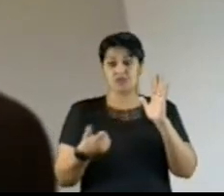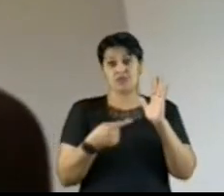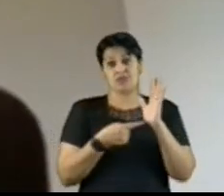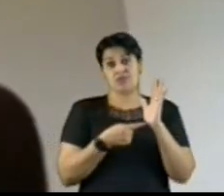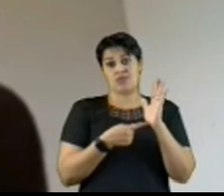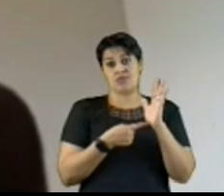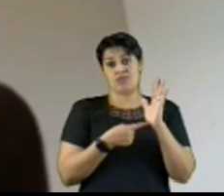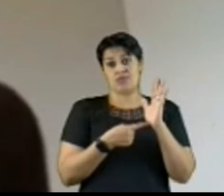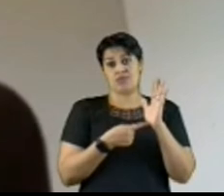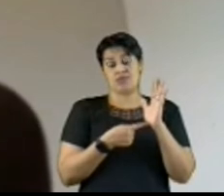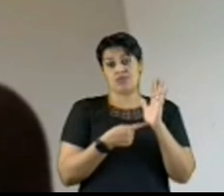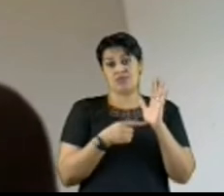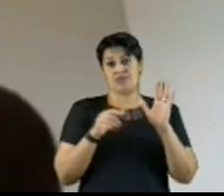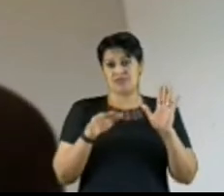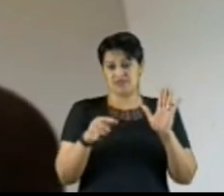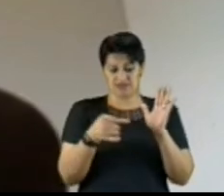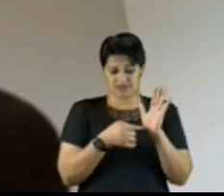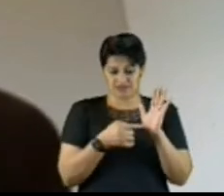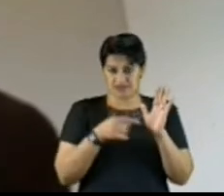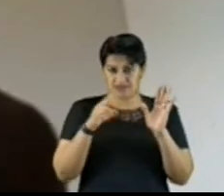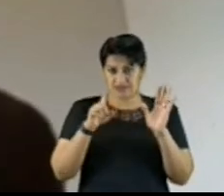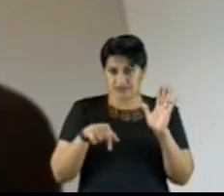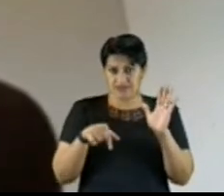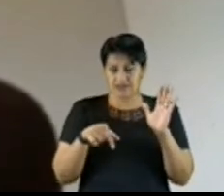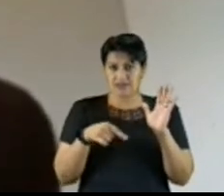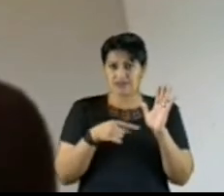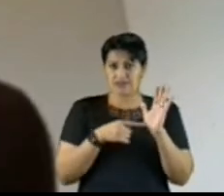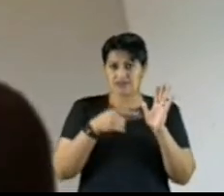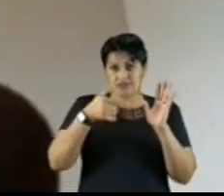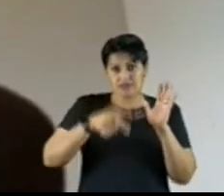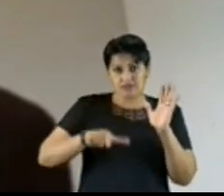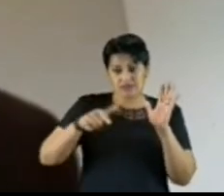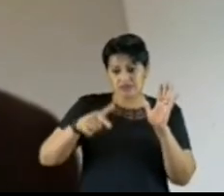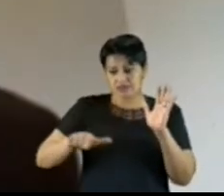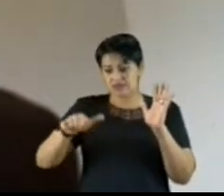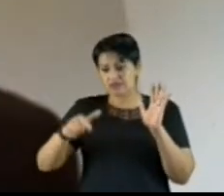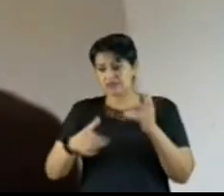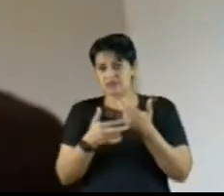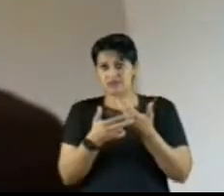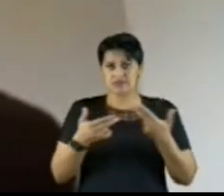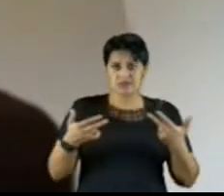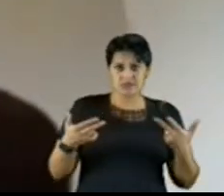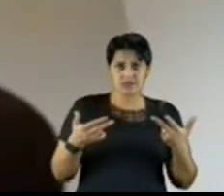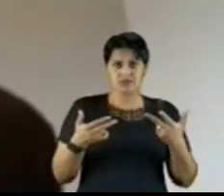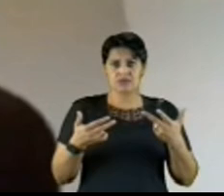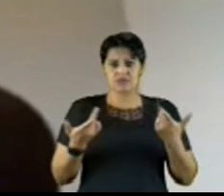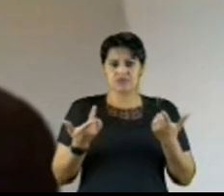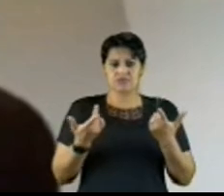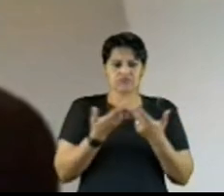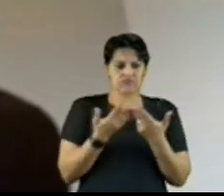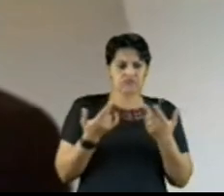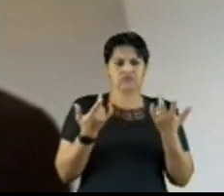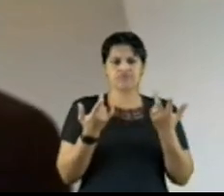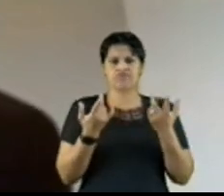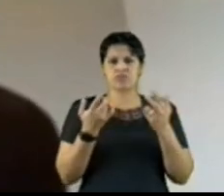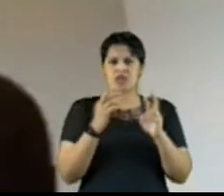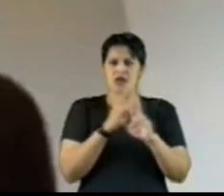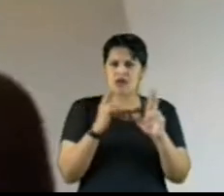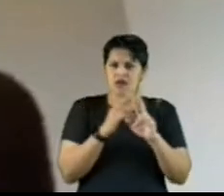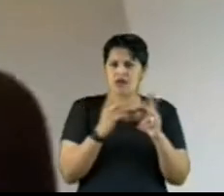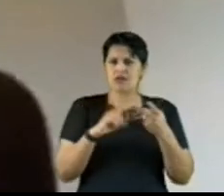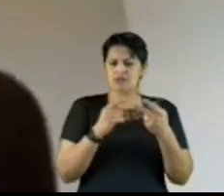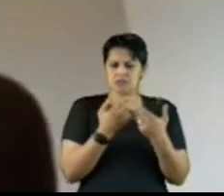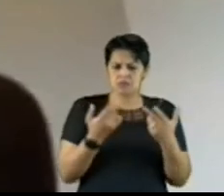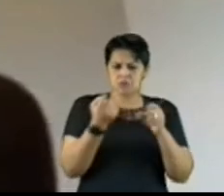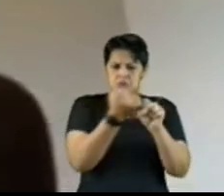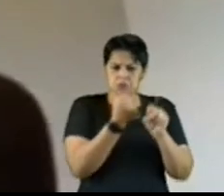destaque não se repete nas dimensões de infraestrutura quando o país nessa